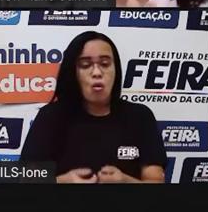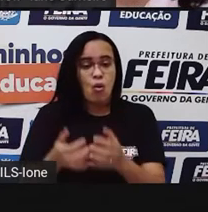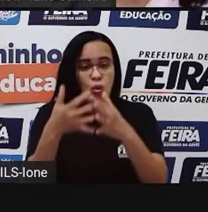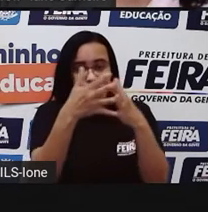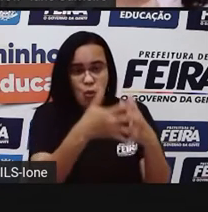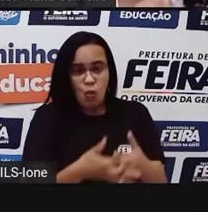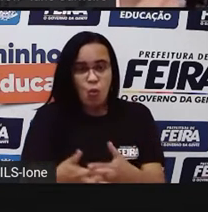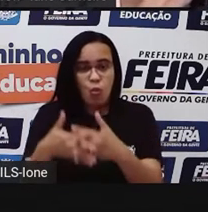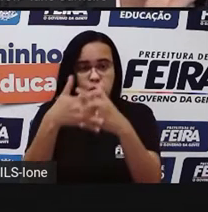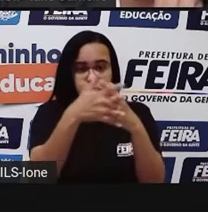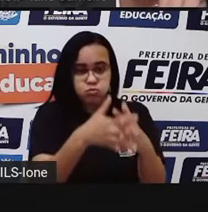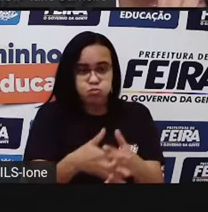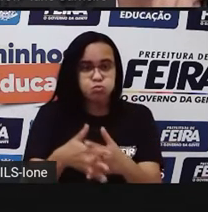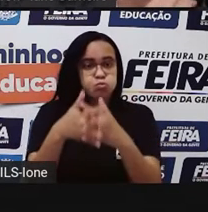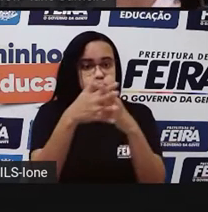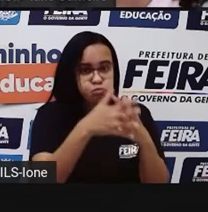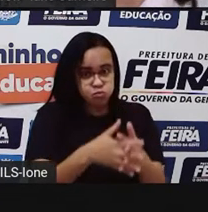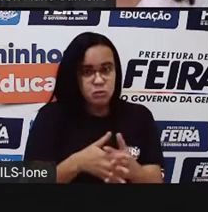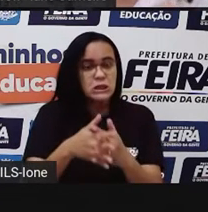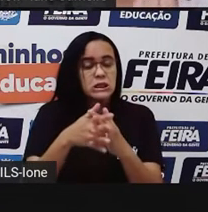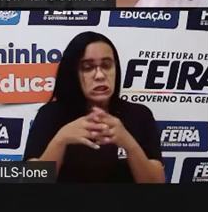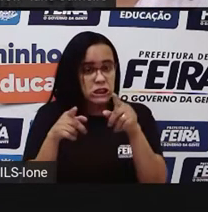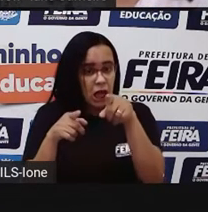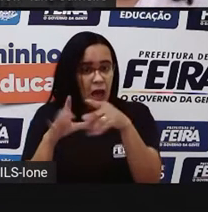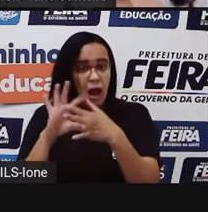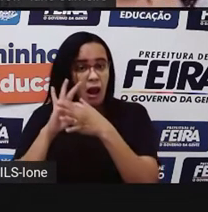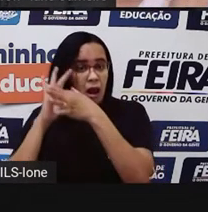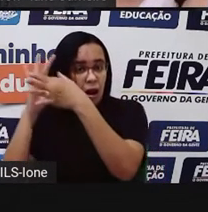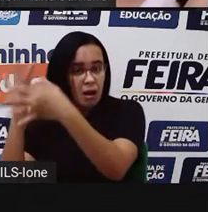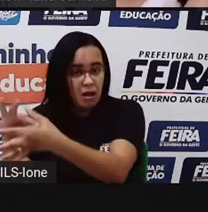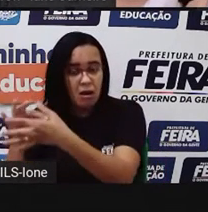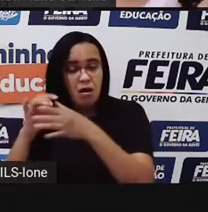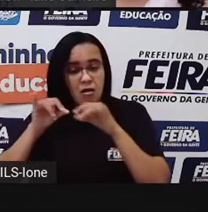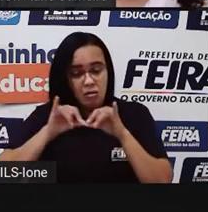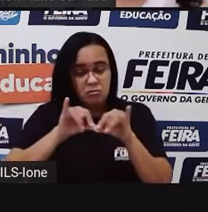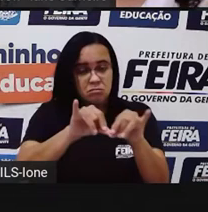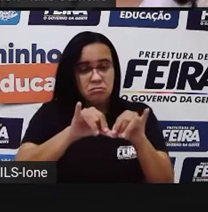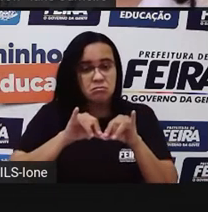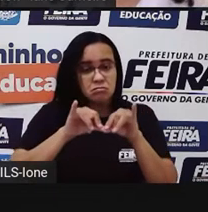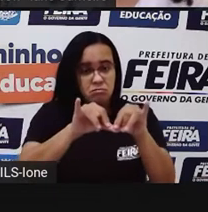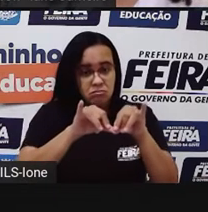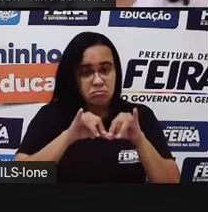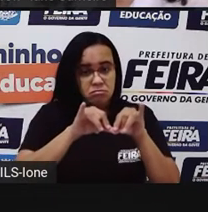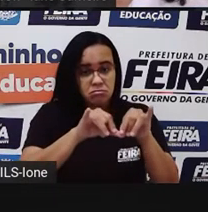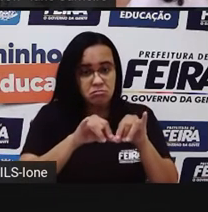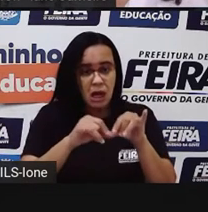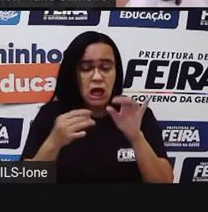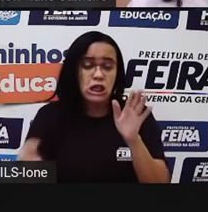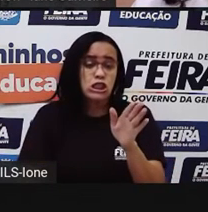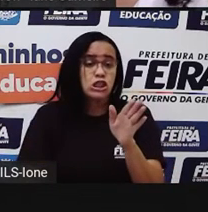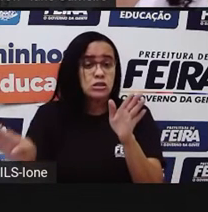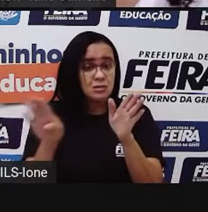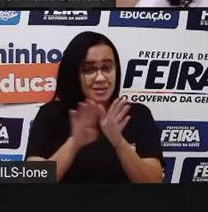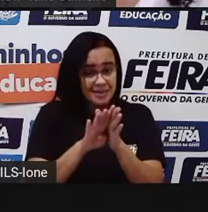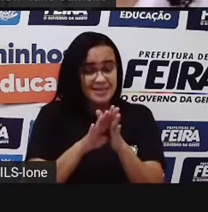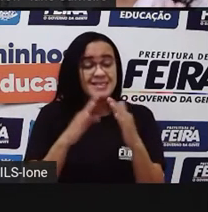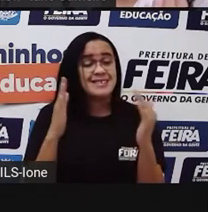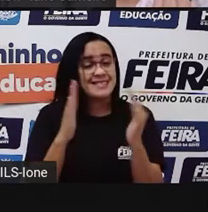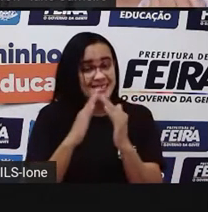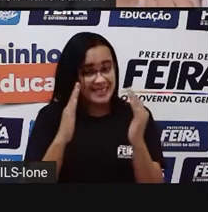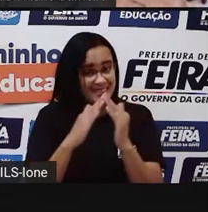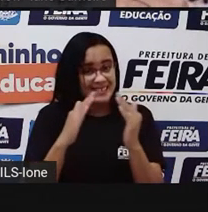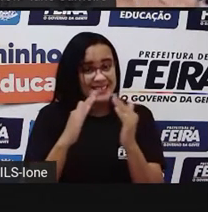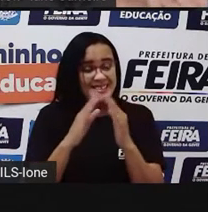criadas, ele vai levar até o supermercado. E do supermercado vai chegar aonde? Na família, né?